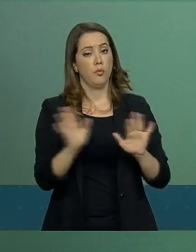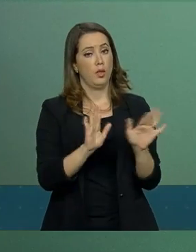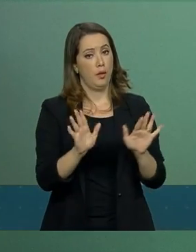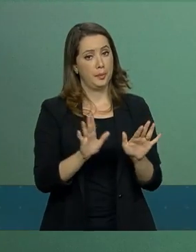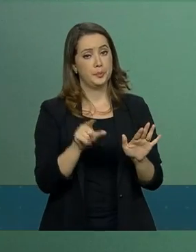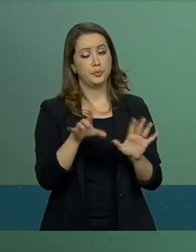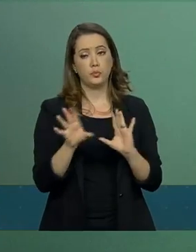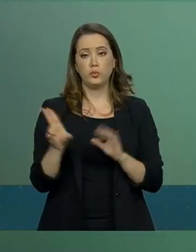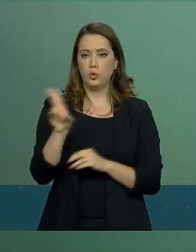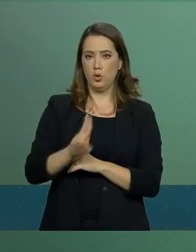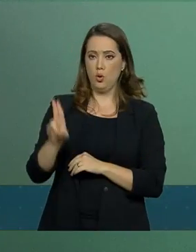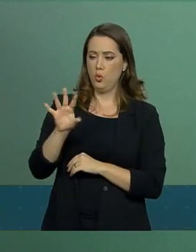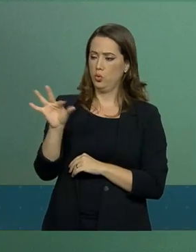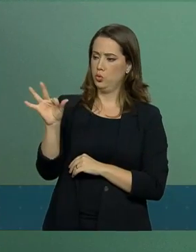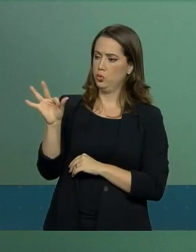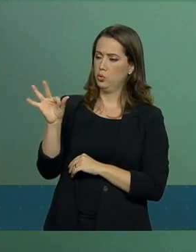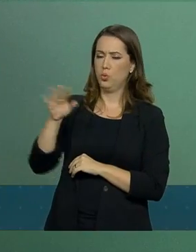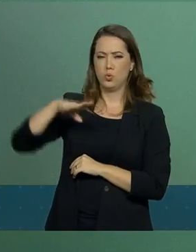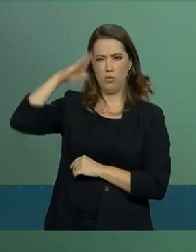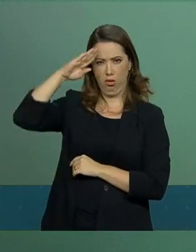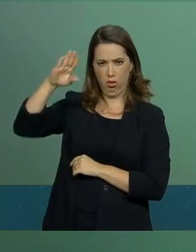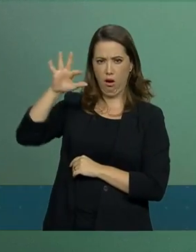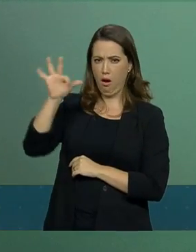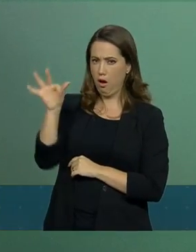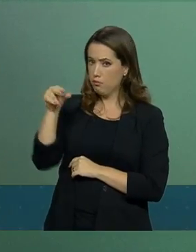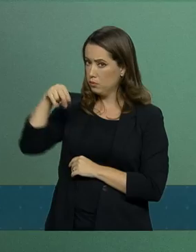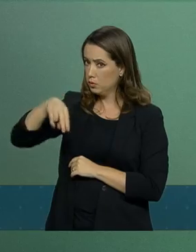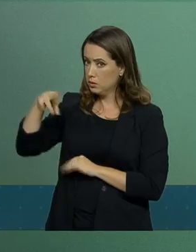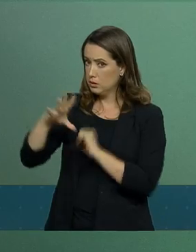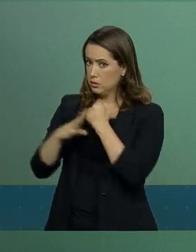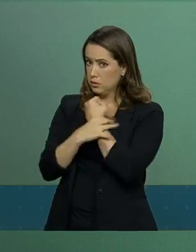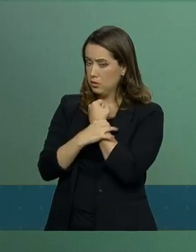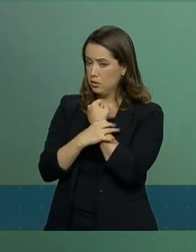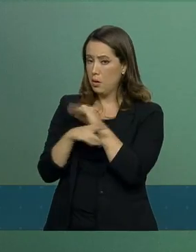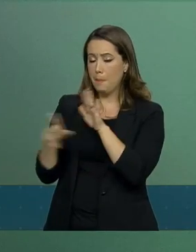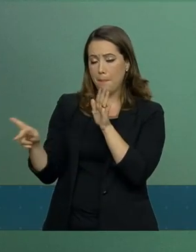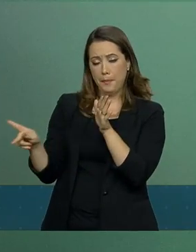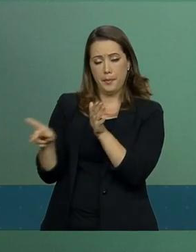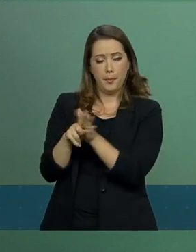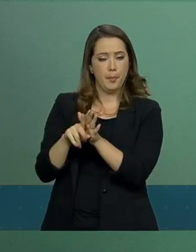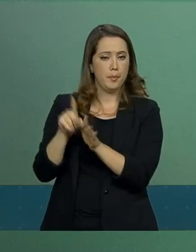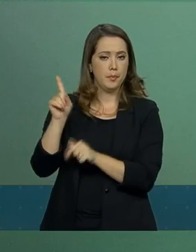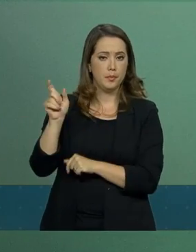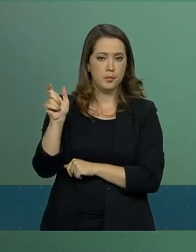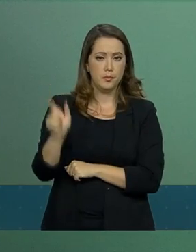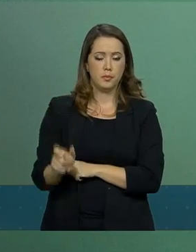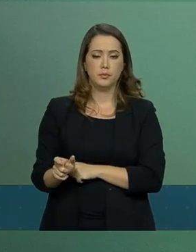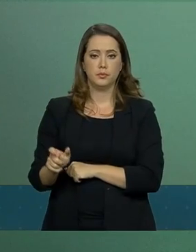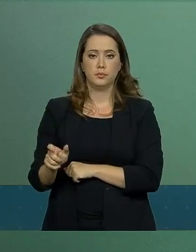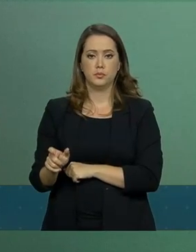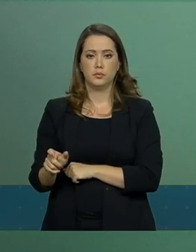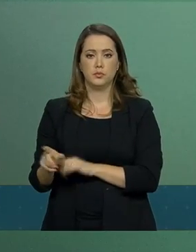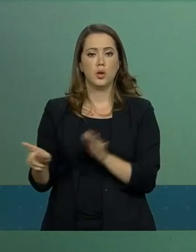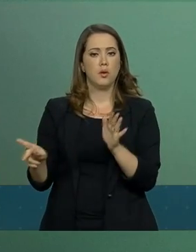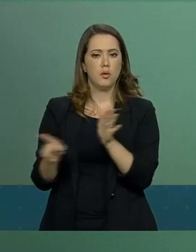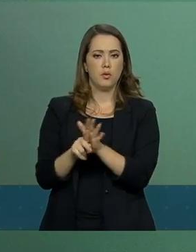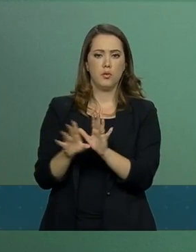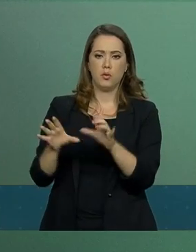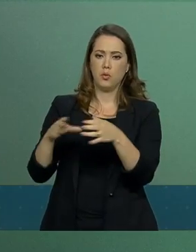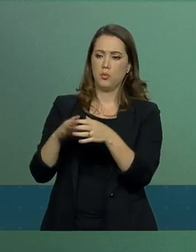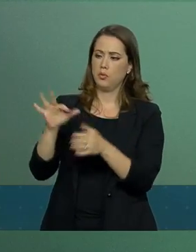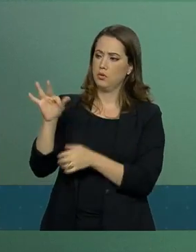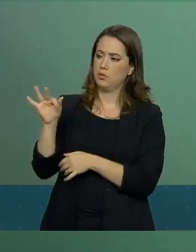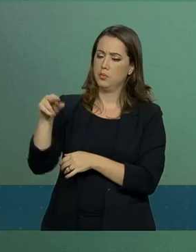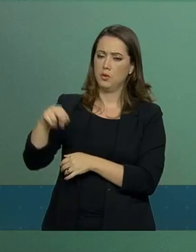emprego da Força Nacional de Segurança são atribuídas naturalmente a essa força